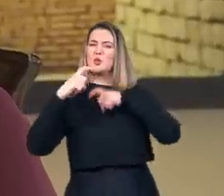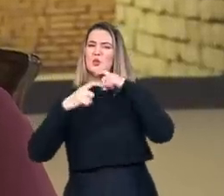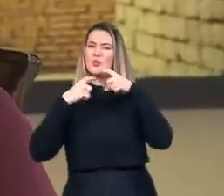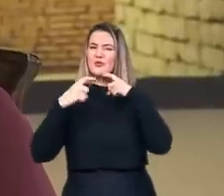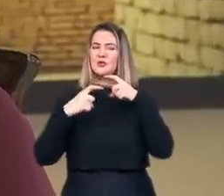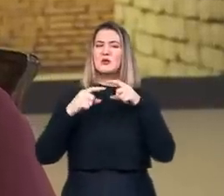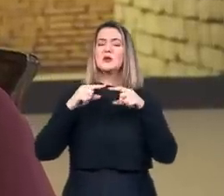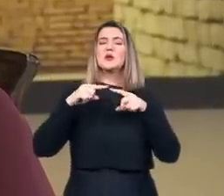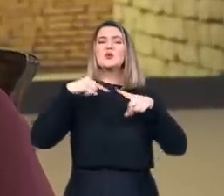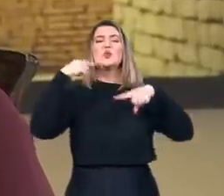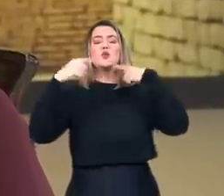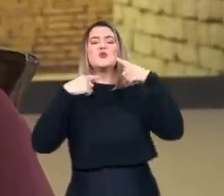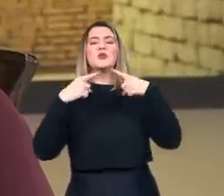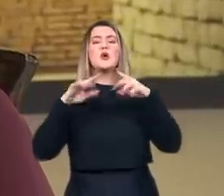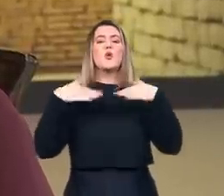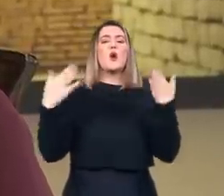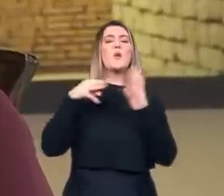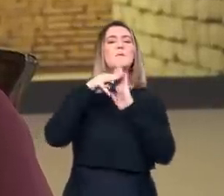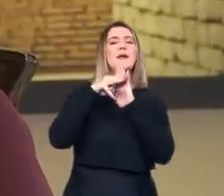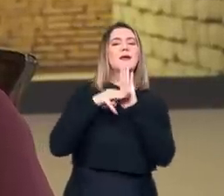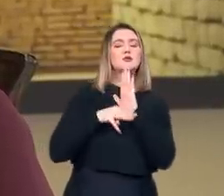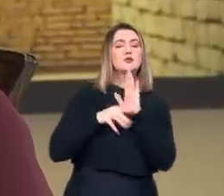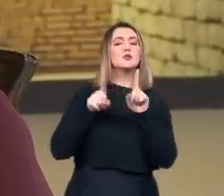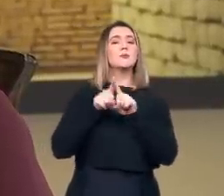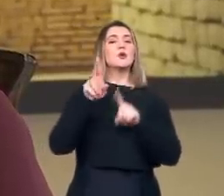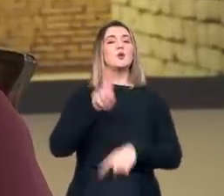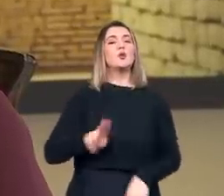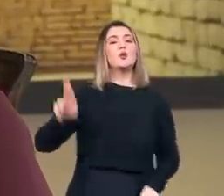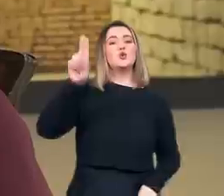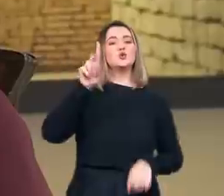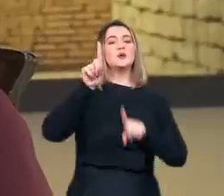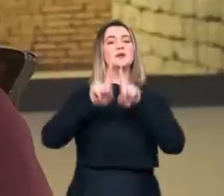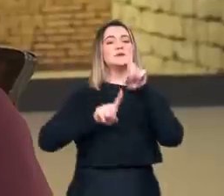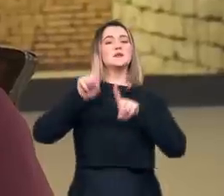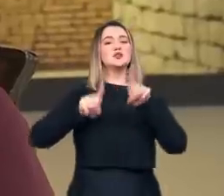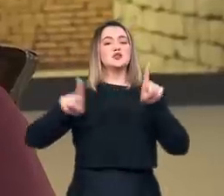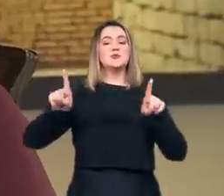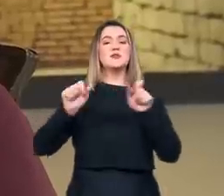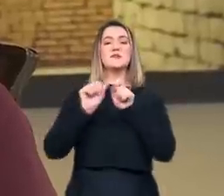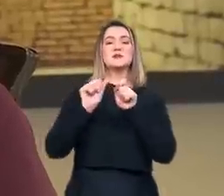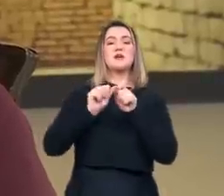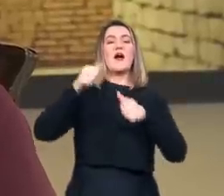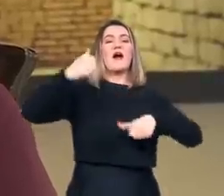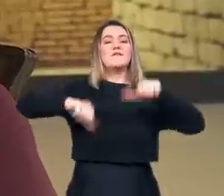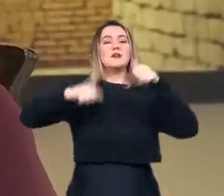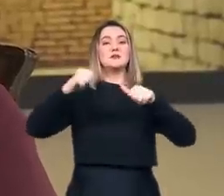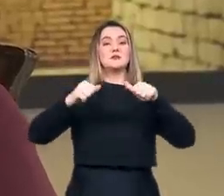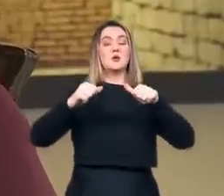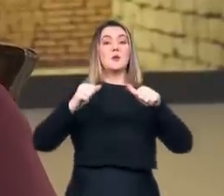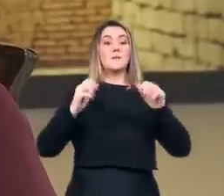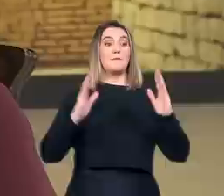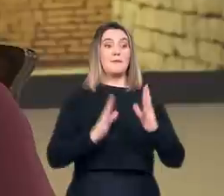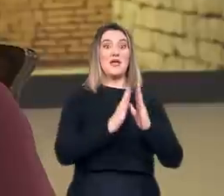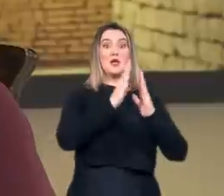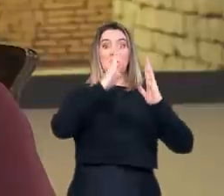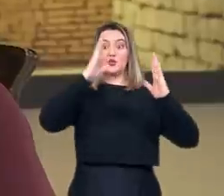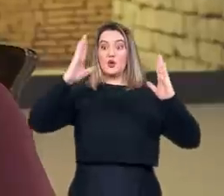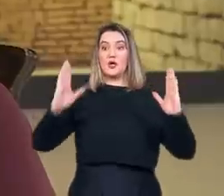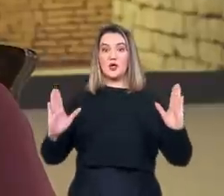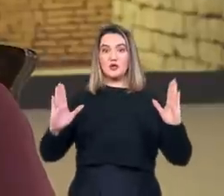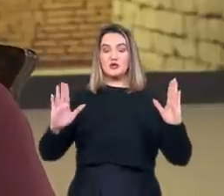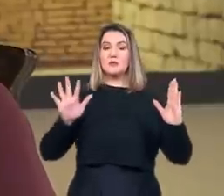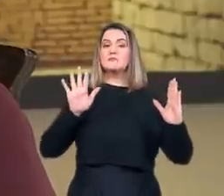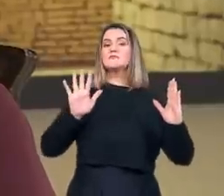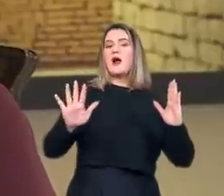tinha sérias dúvidas quanto ao método ou ao uso da estatística para fazer uma avaliação de um período tão grande da